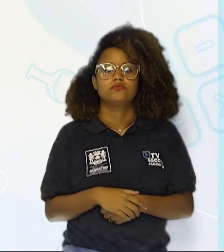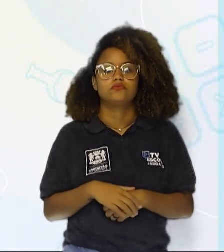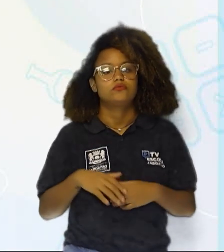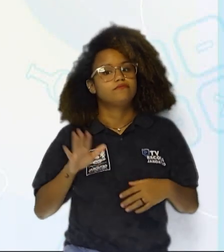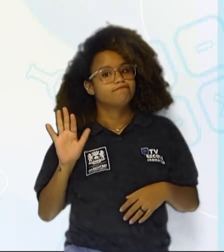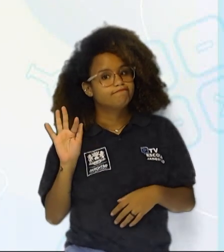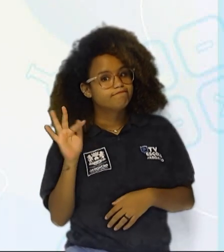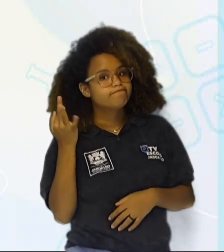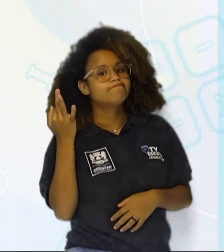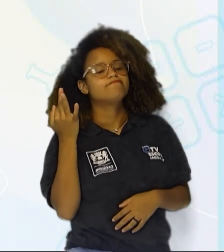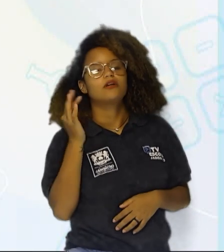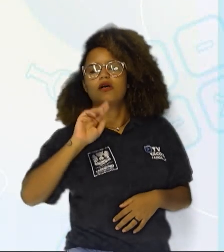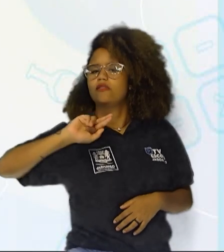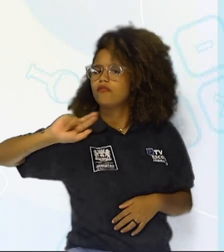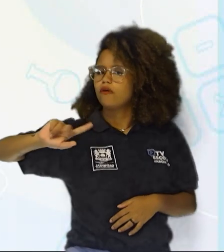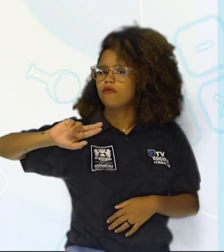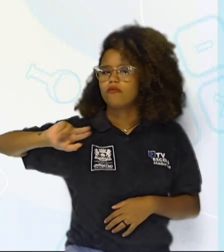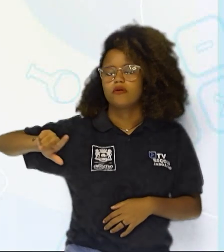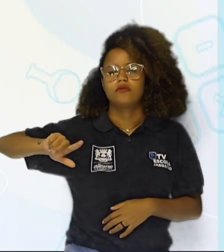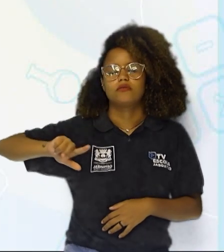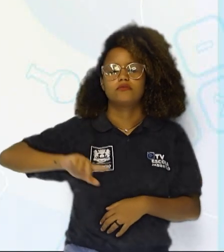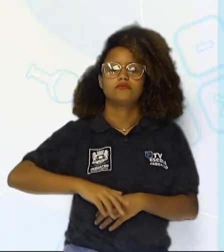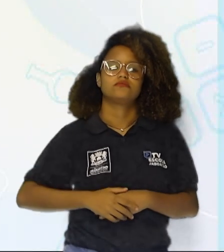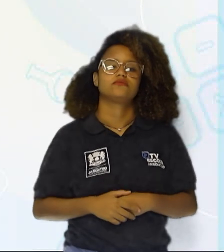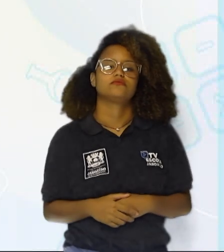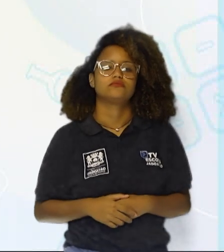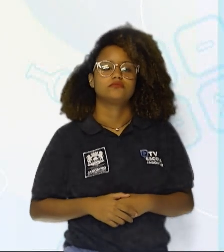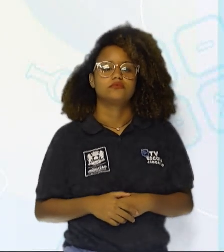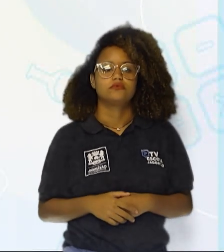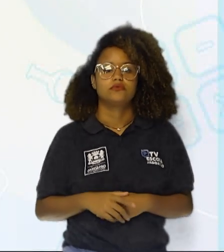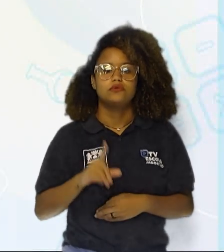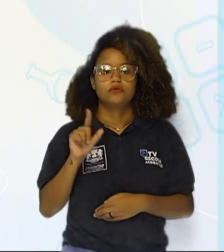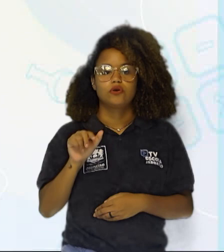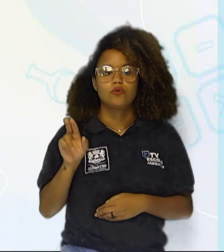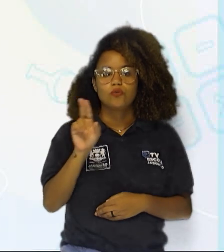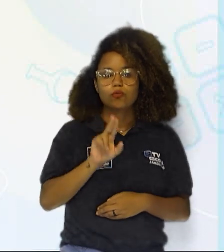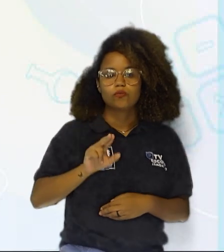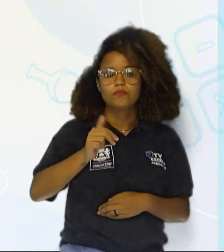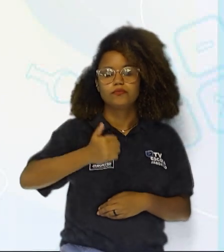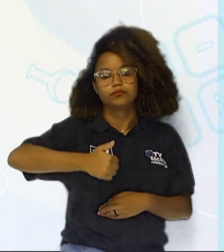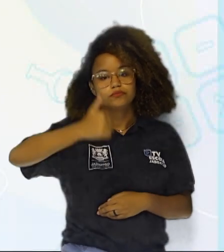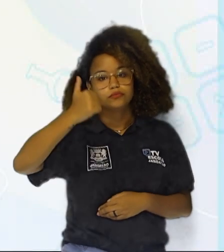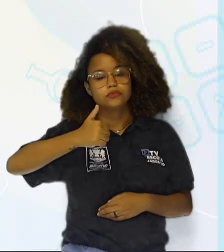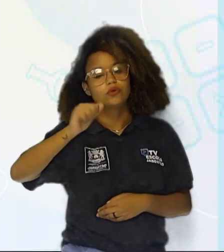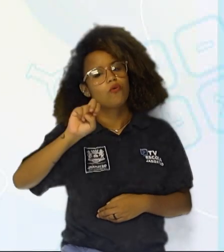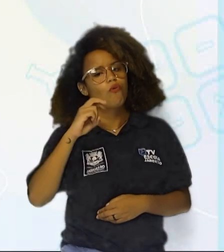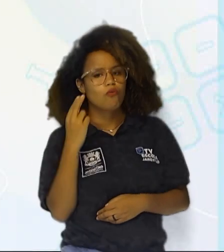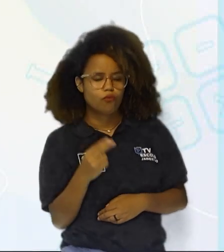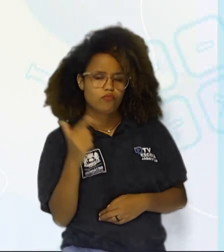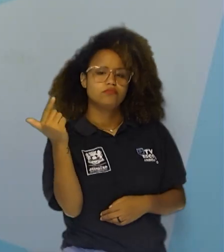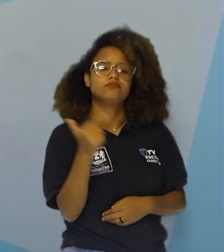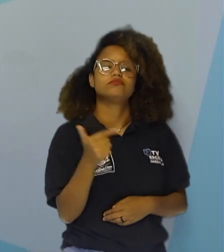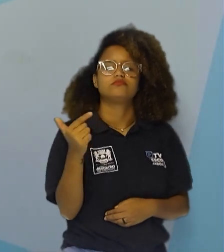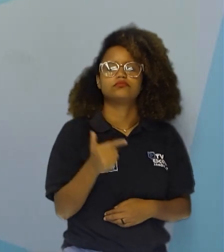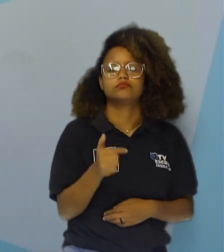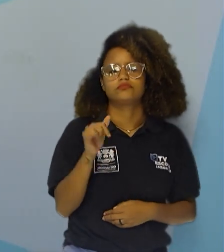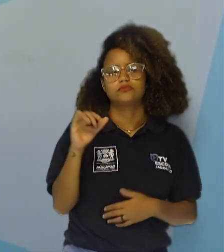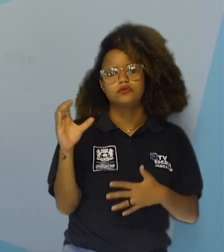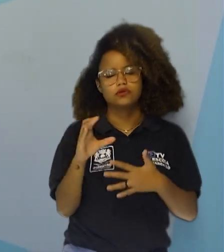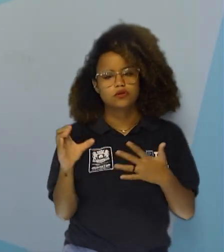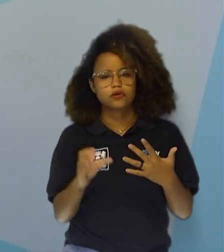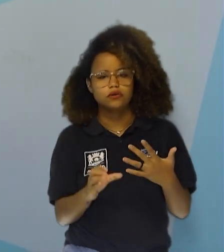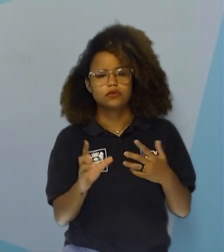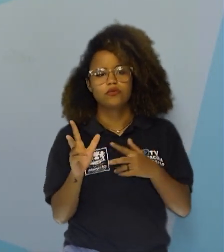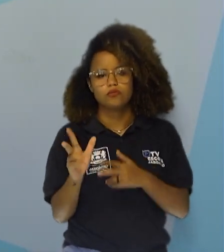Falso. Ela não é decompositor. Ela é um consumidor primário ou secundário. Se classifica na